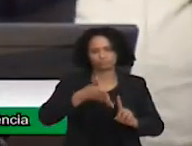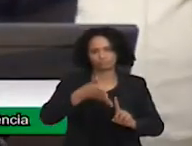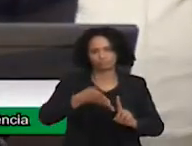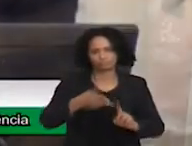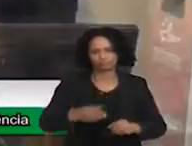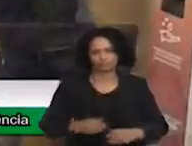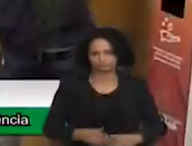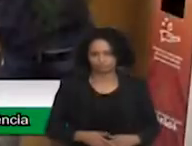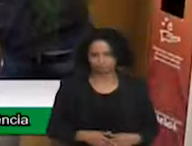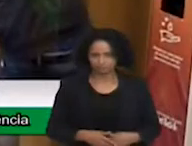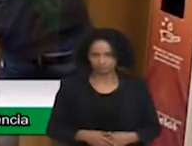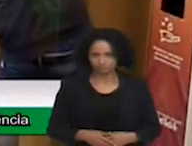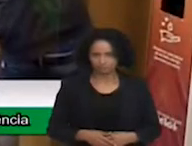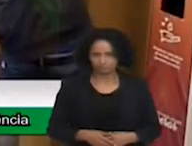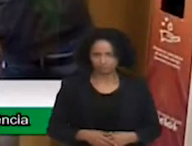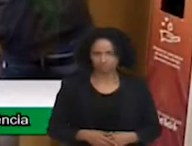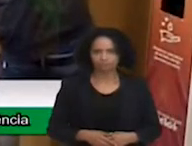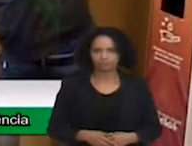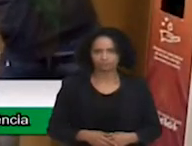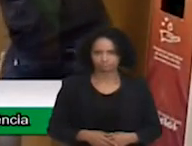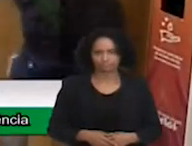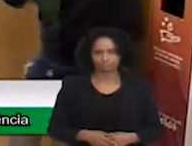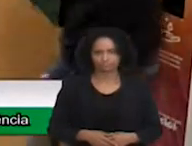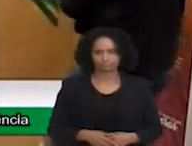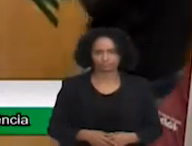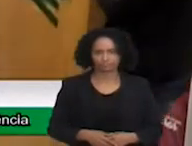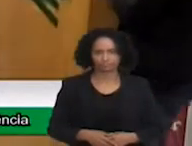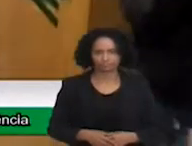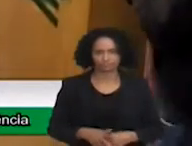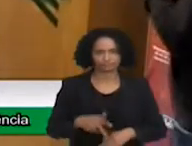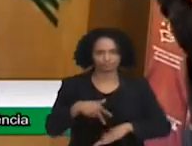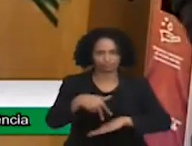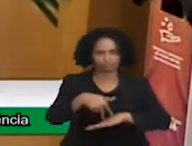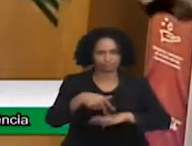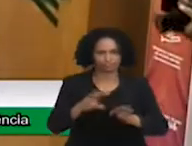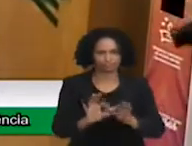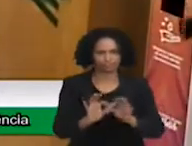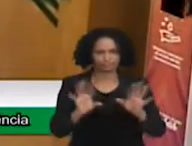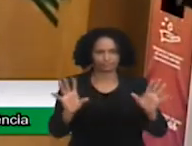A tribuna está à sua inteira disposição.